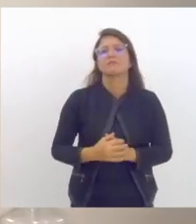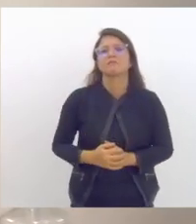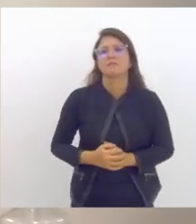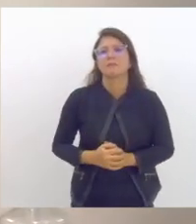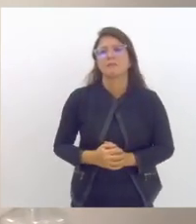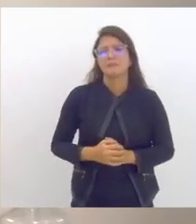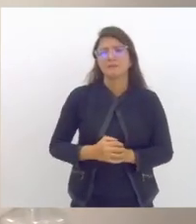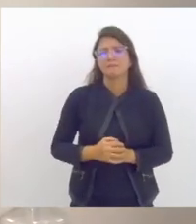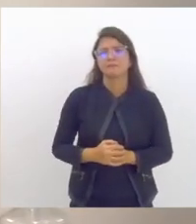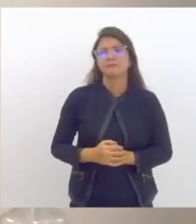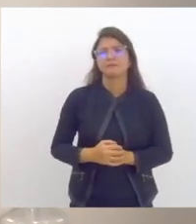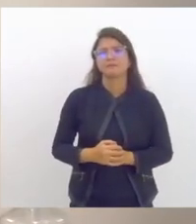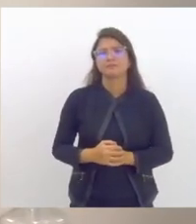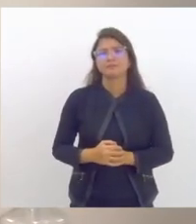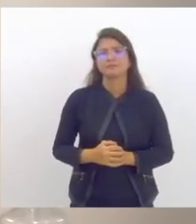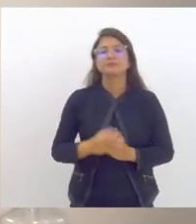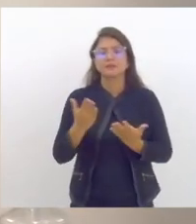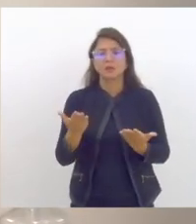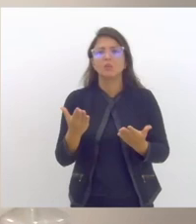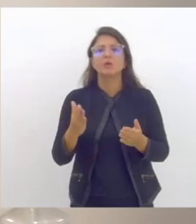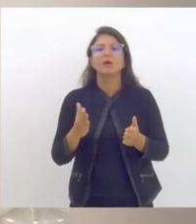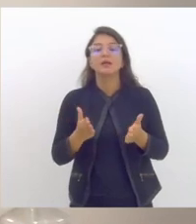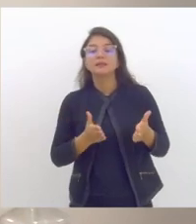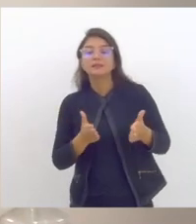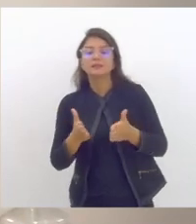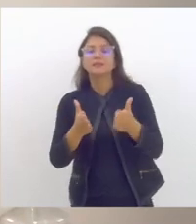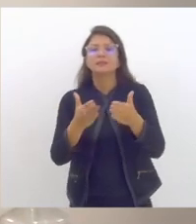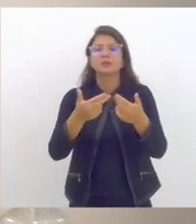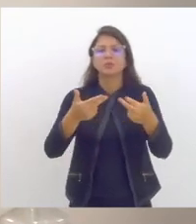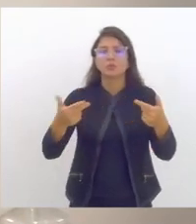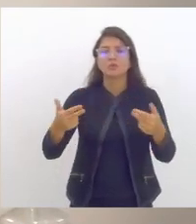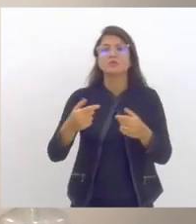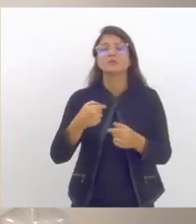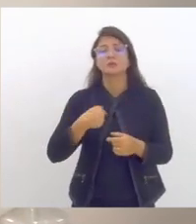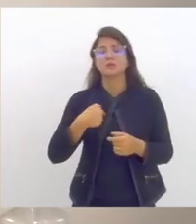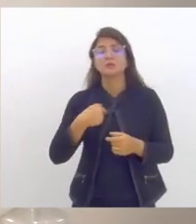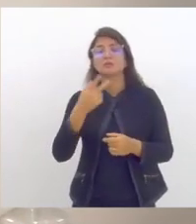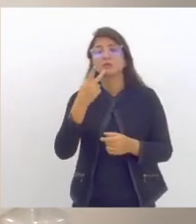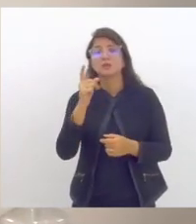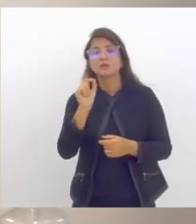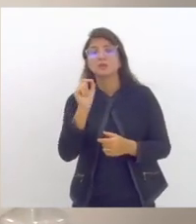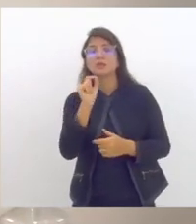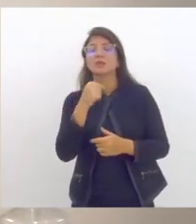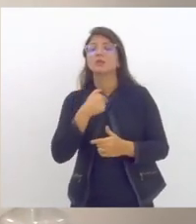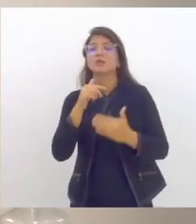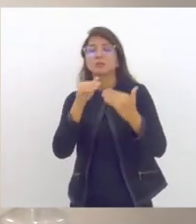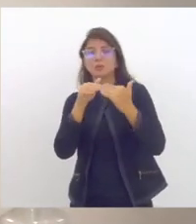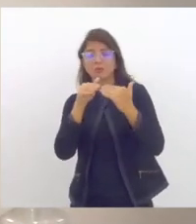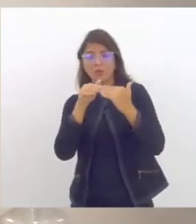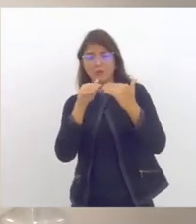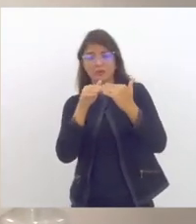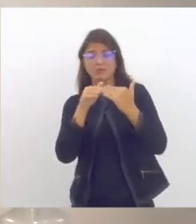diretamente no encaminhamento eu quero dizer que eu concordo muito e coloquei na minha primeira intervenção